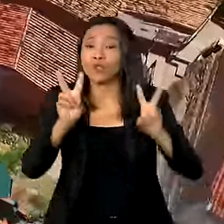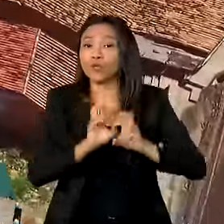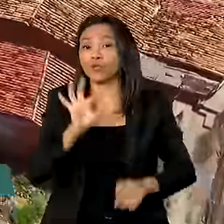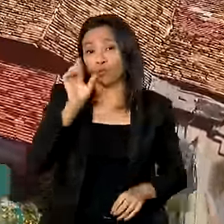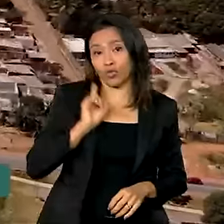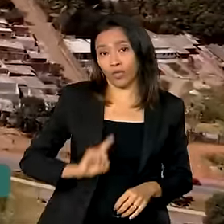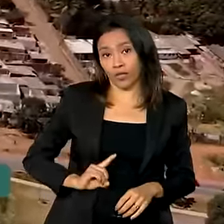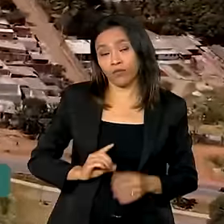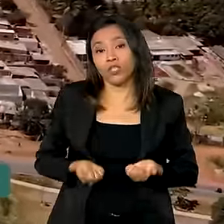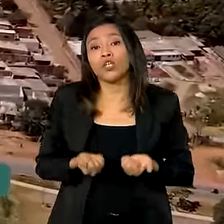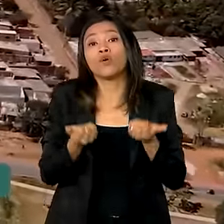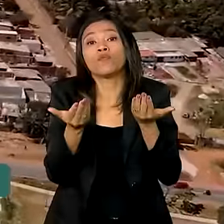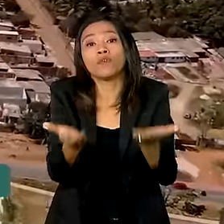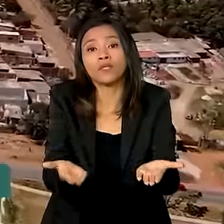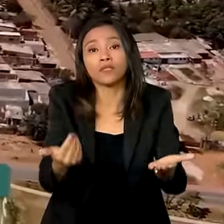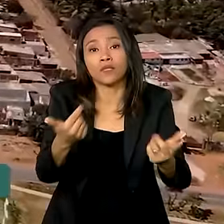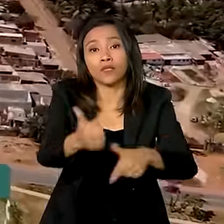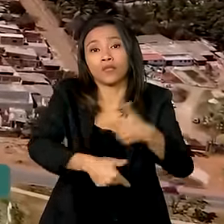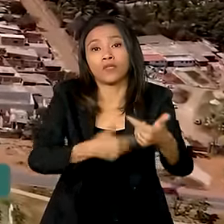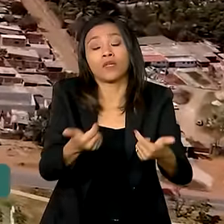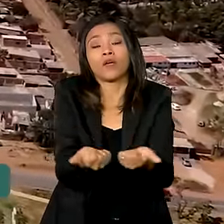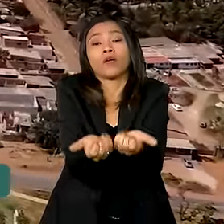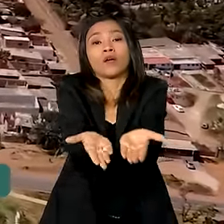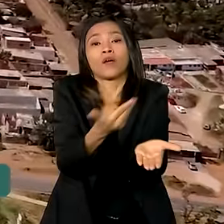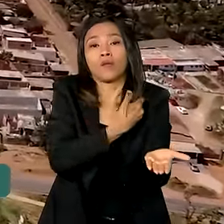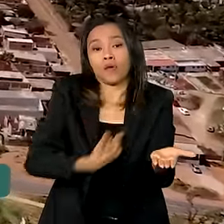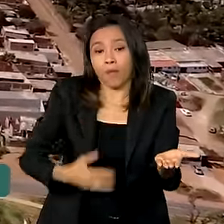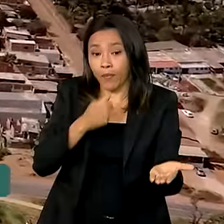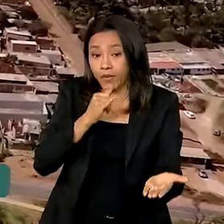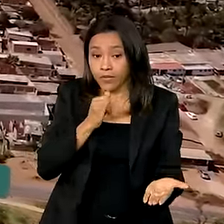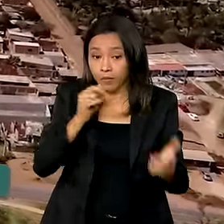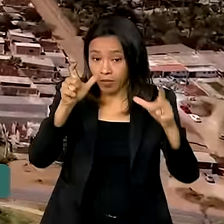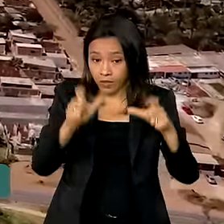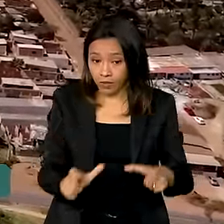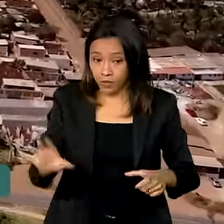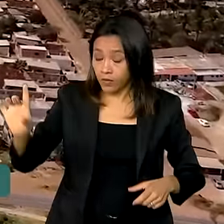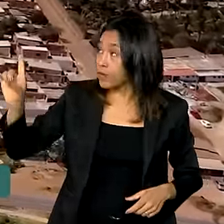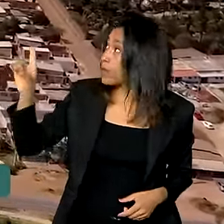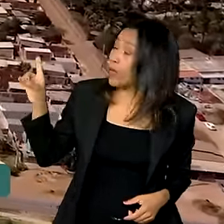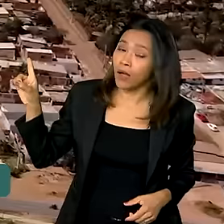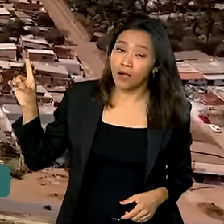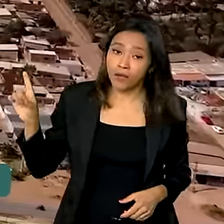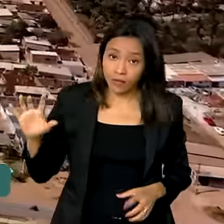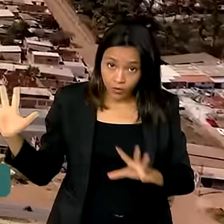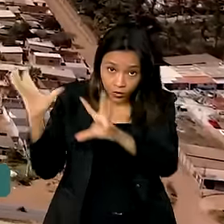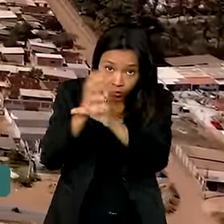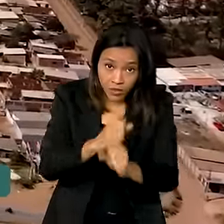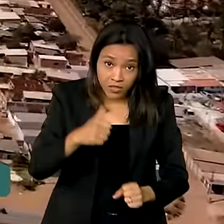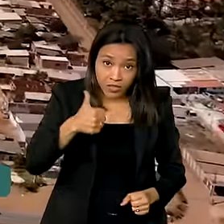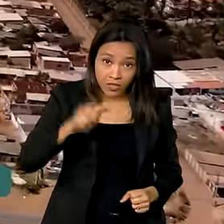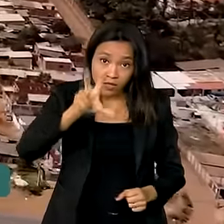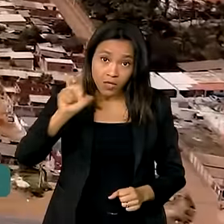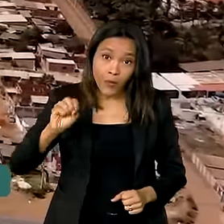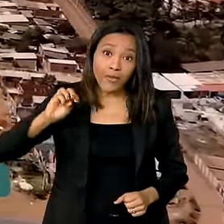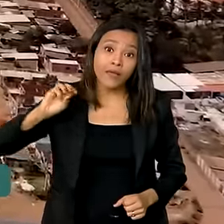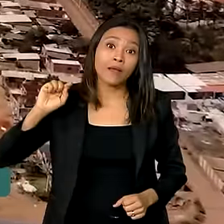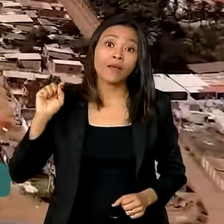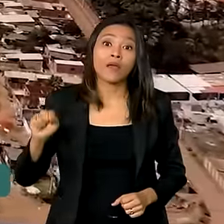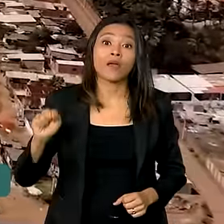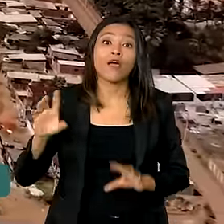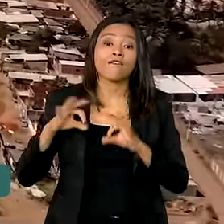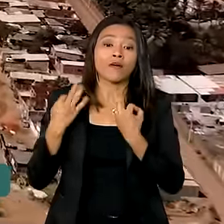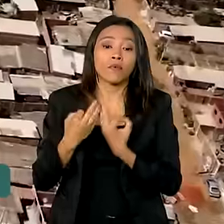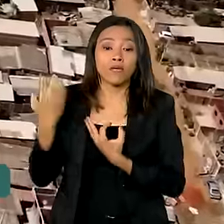essenciais, como é o caso do assentamento Dorothy Steng, lar de 750 famílias em Sobradinho, no